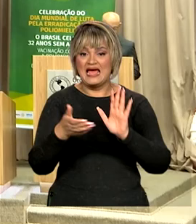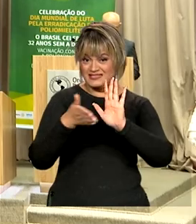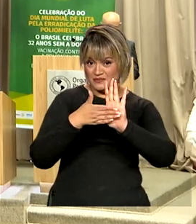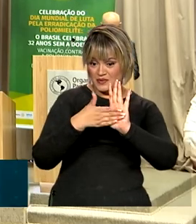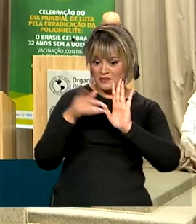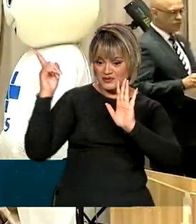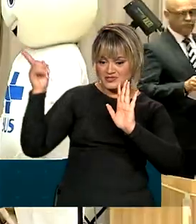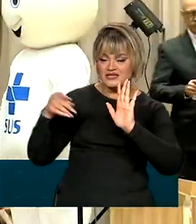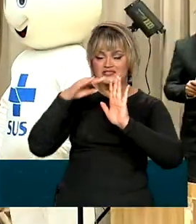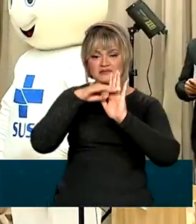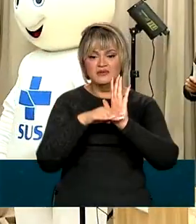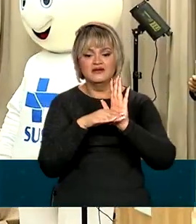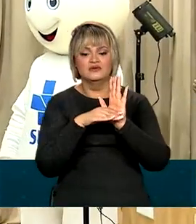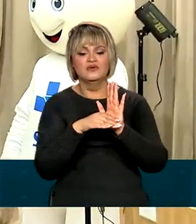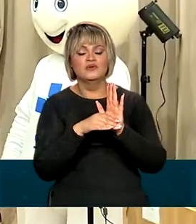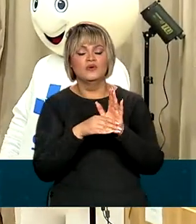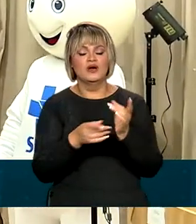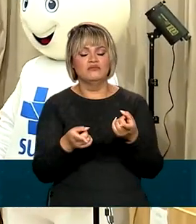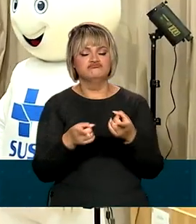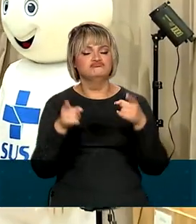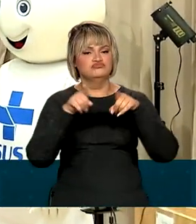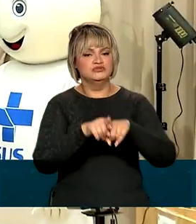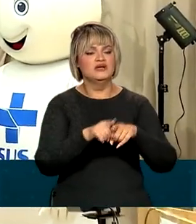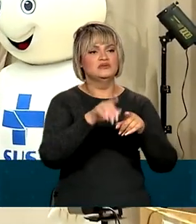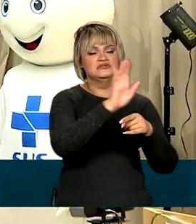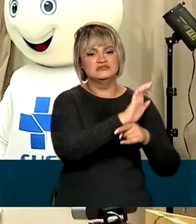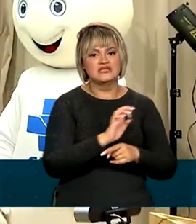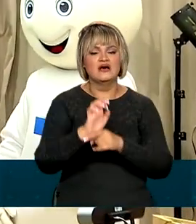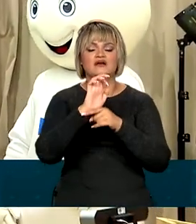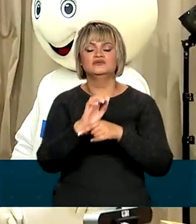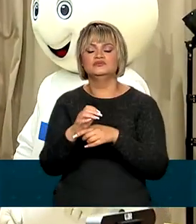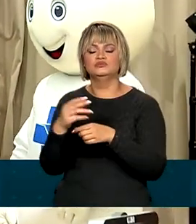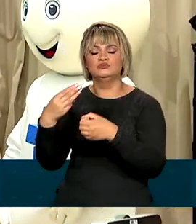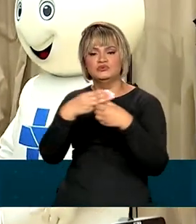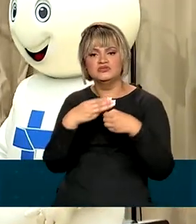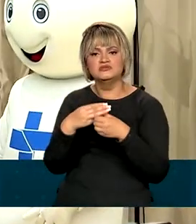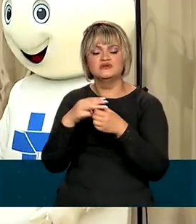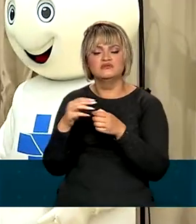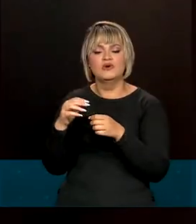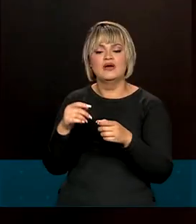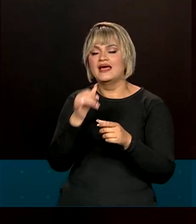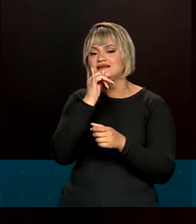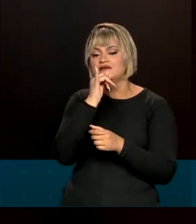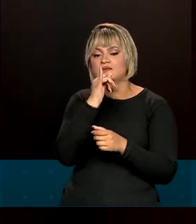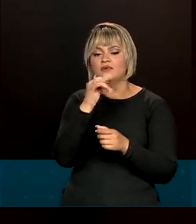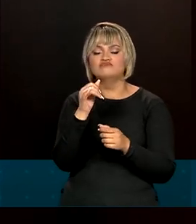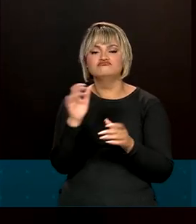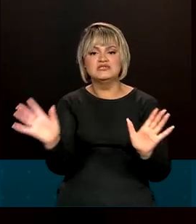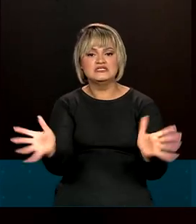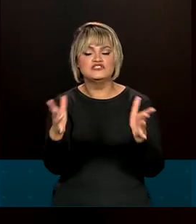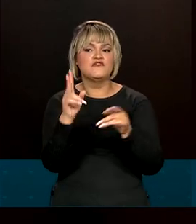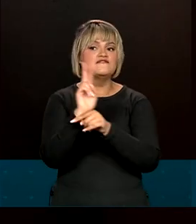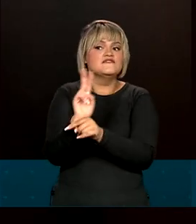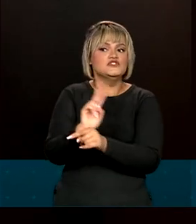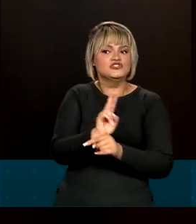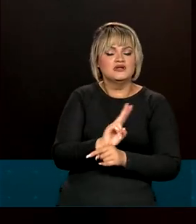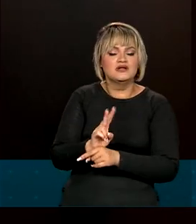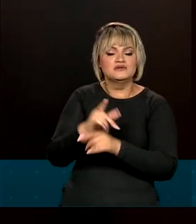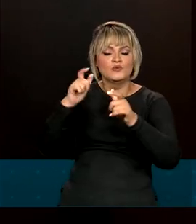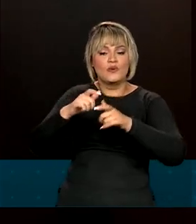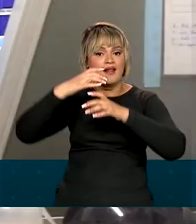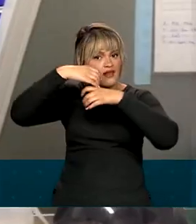conjuntas entre União, Estados e Municípios. Entre as medidas estão o fortalecimento da vigilância nos